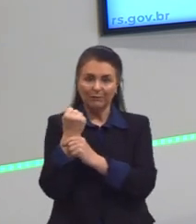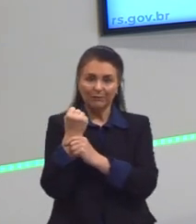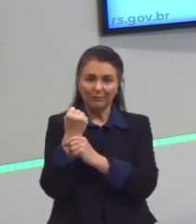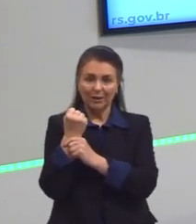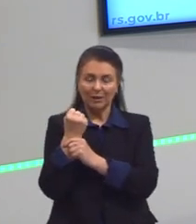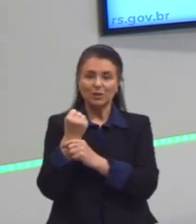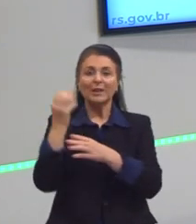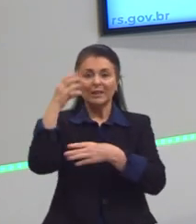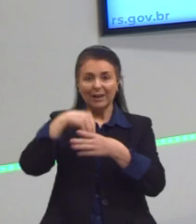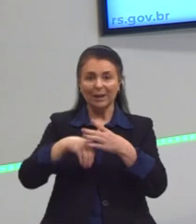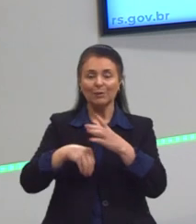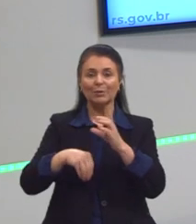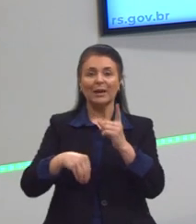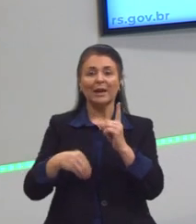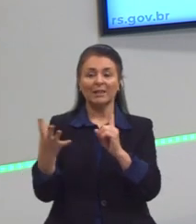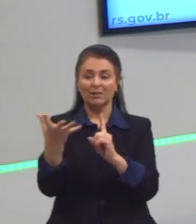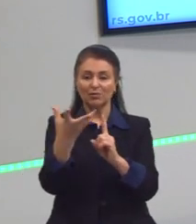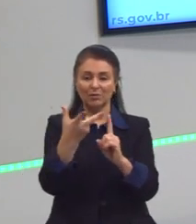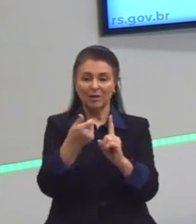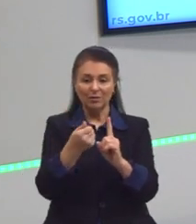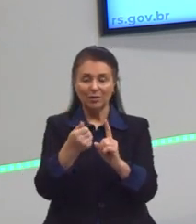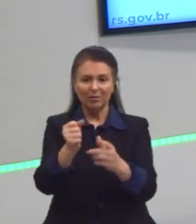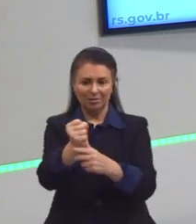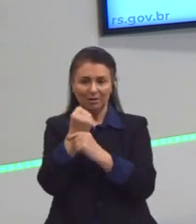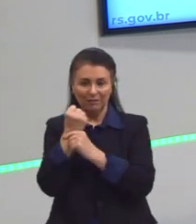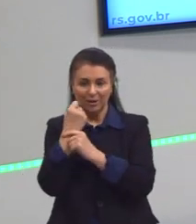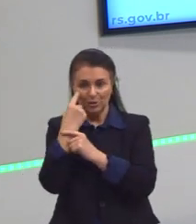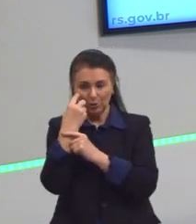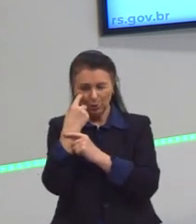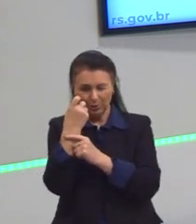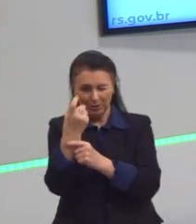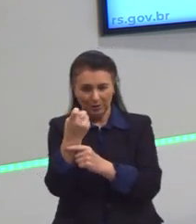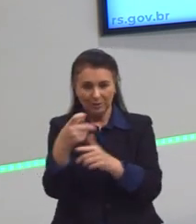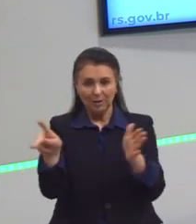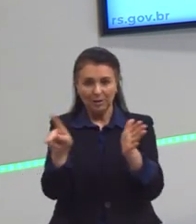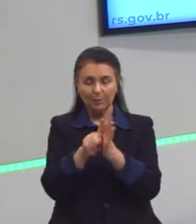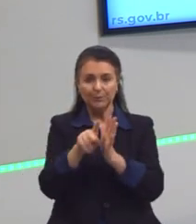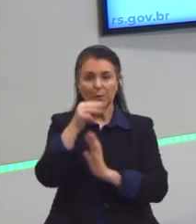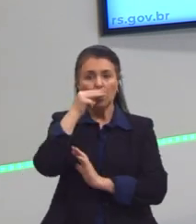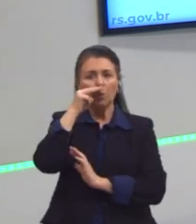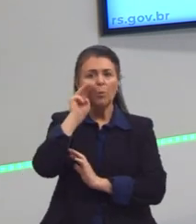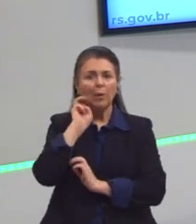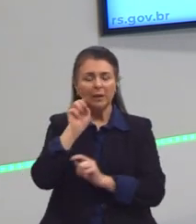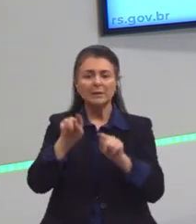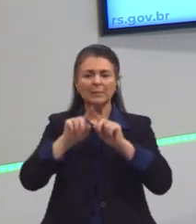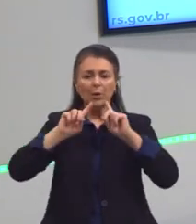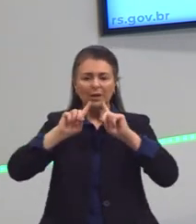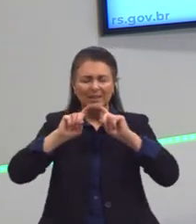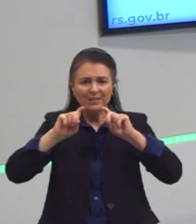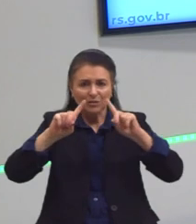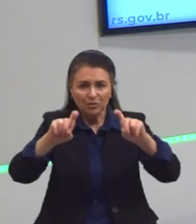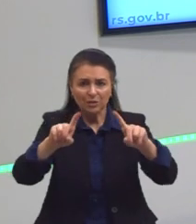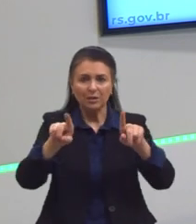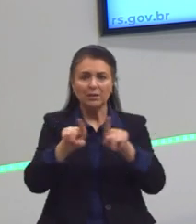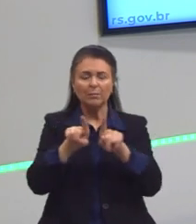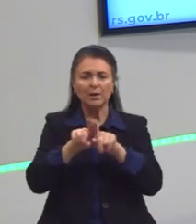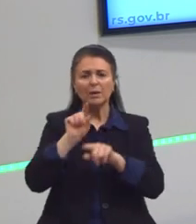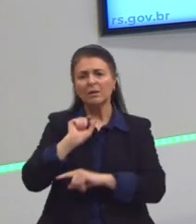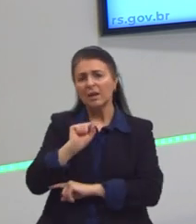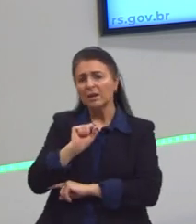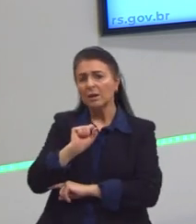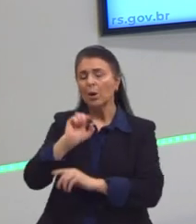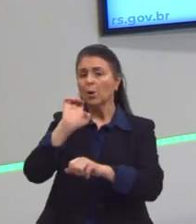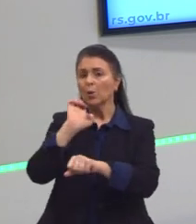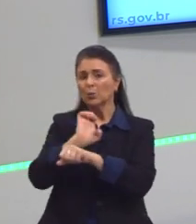cada um defende os seus interesses. E o Marx critica também muito o Estado, que o Estado é burguês. Esse